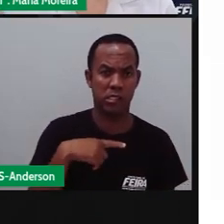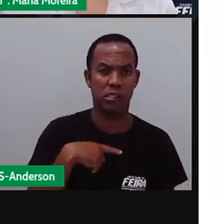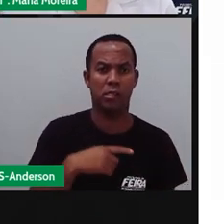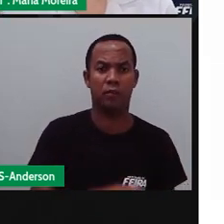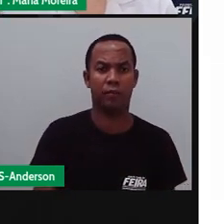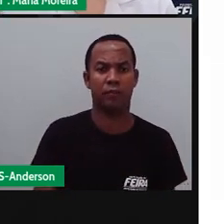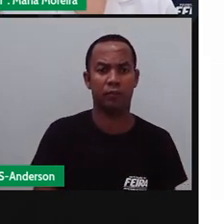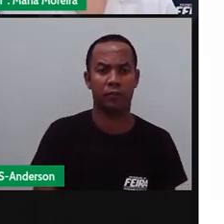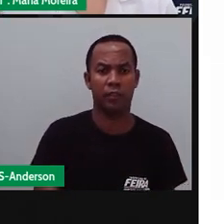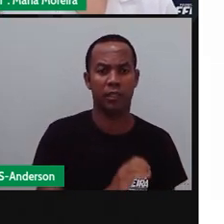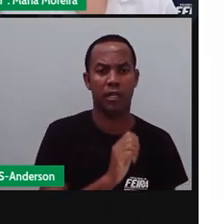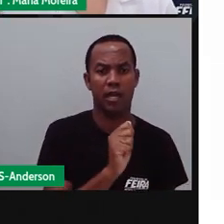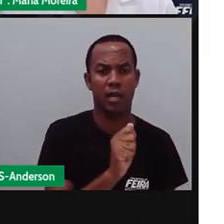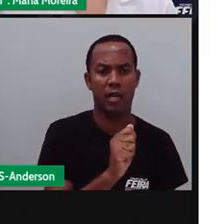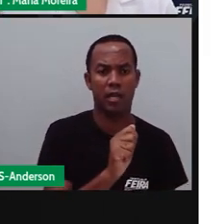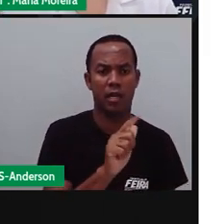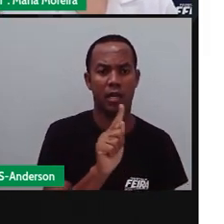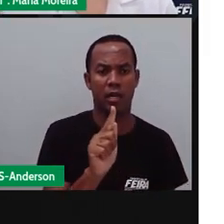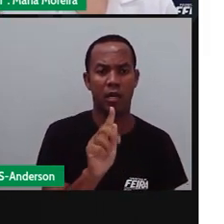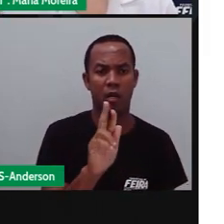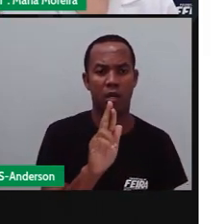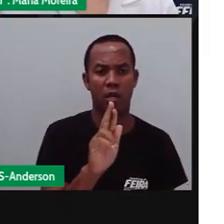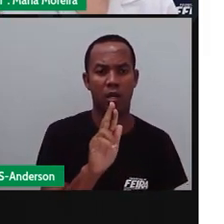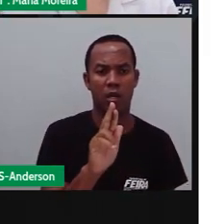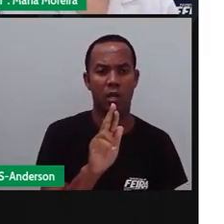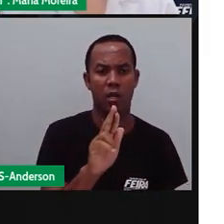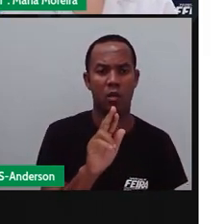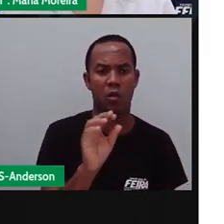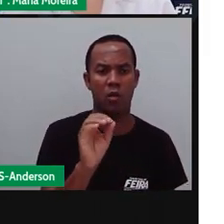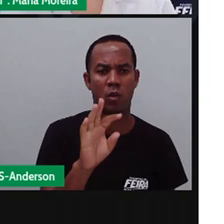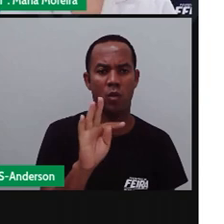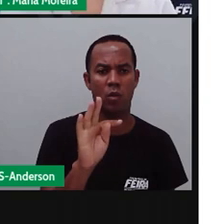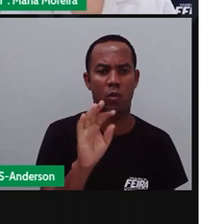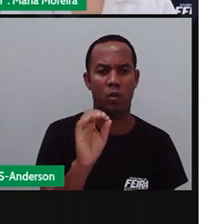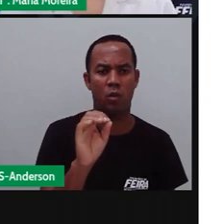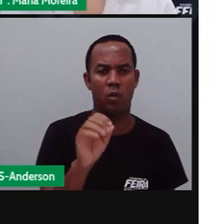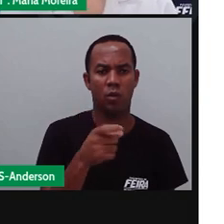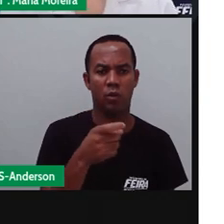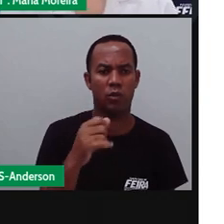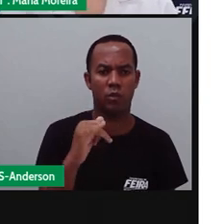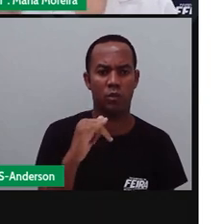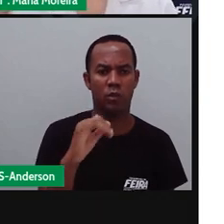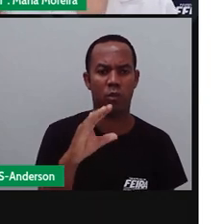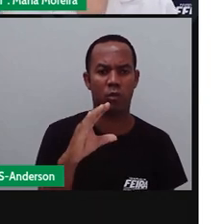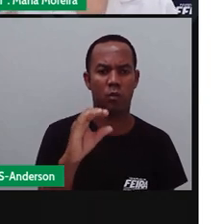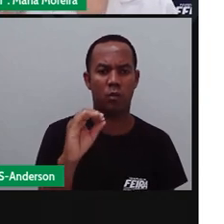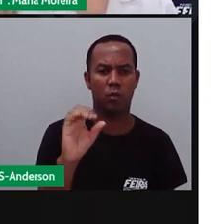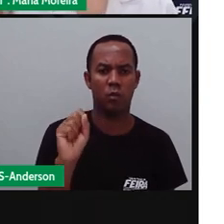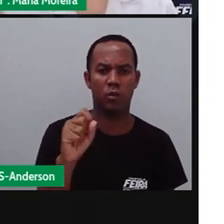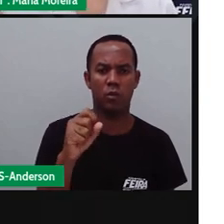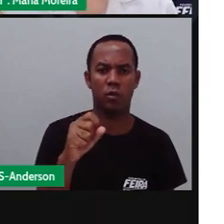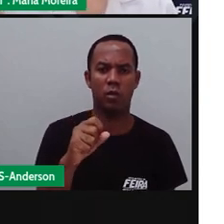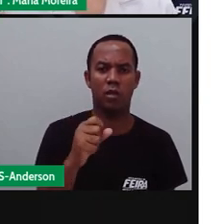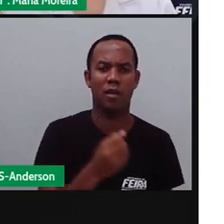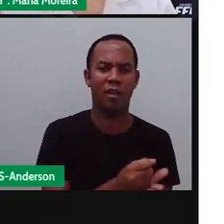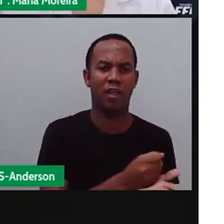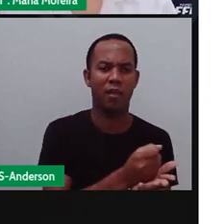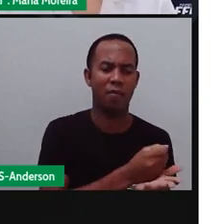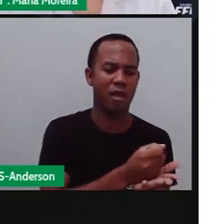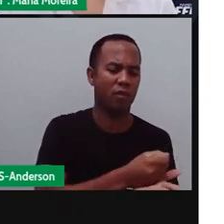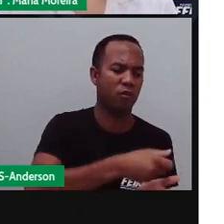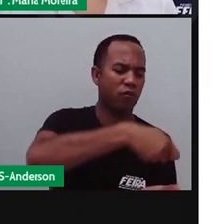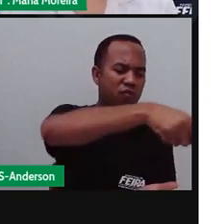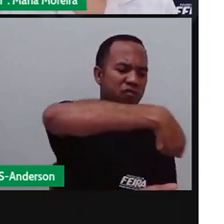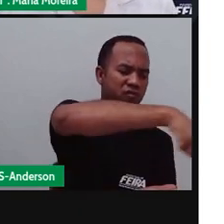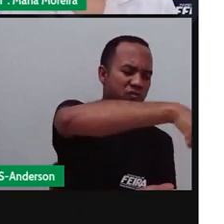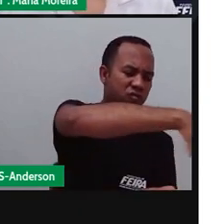ela tá doente, né? E aí, essa plantinha doente, ela precisa de um remédio. E aí, esse remédio, às vezes, é um agrotóxico,